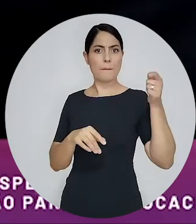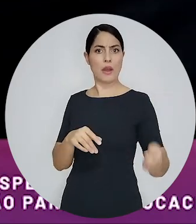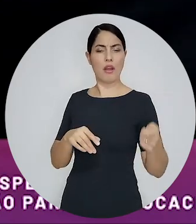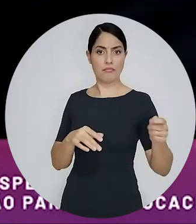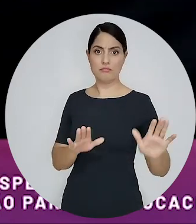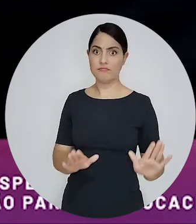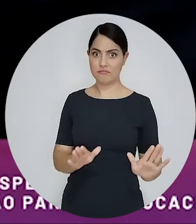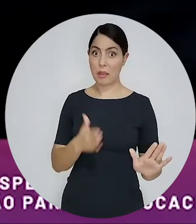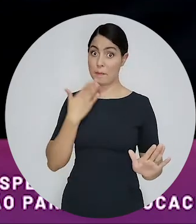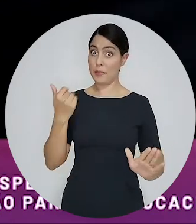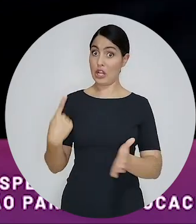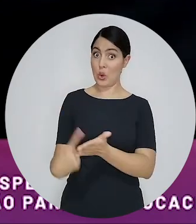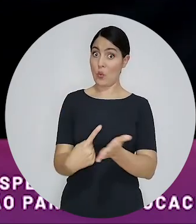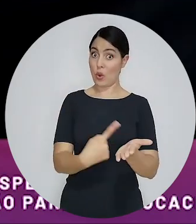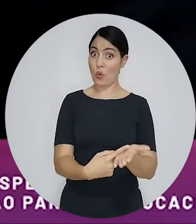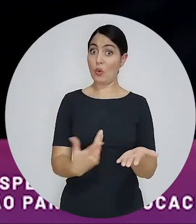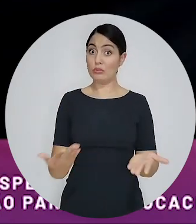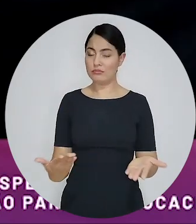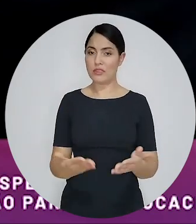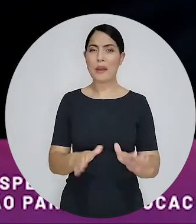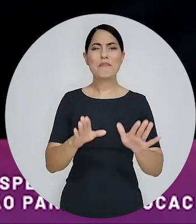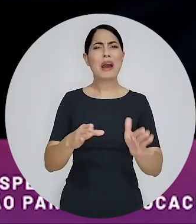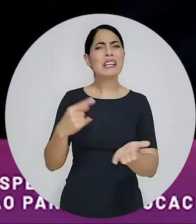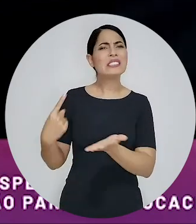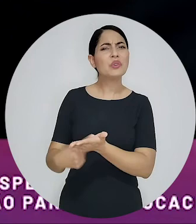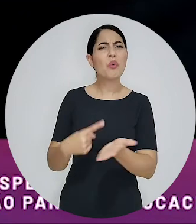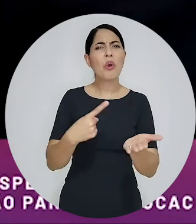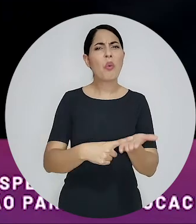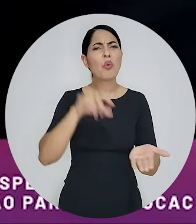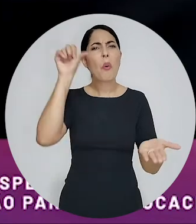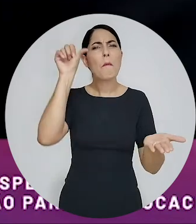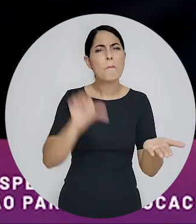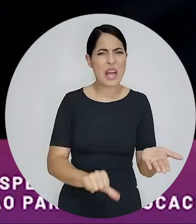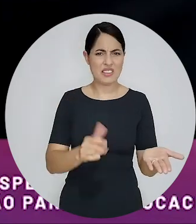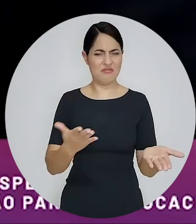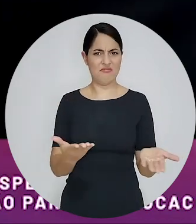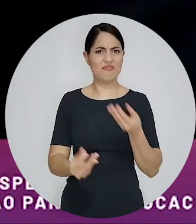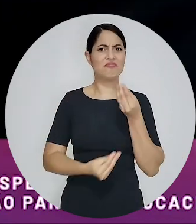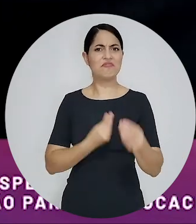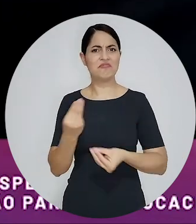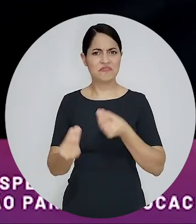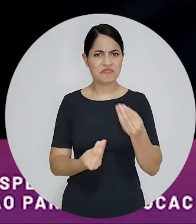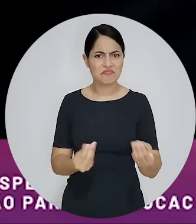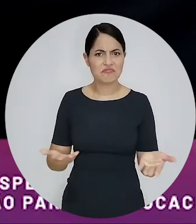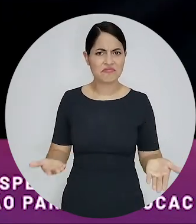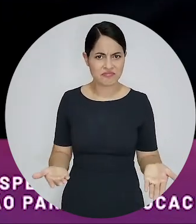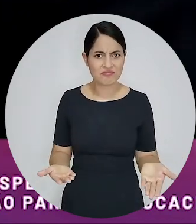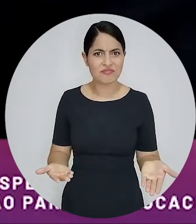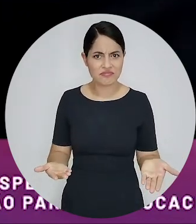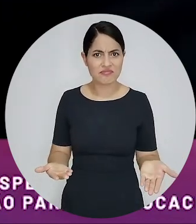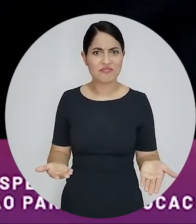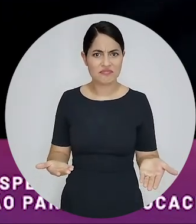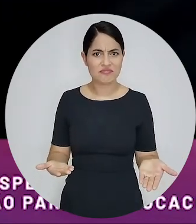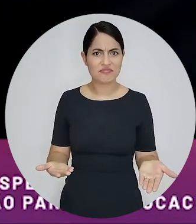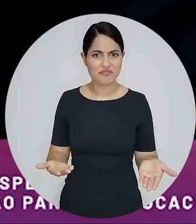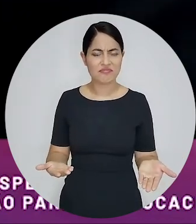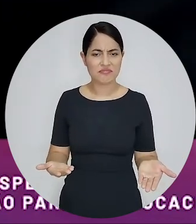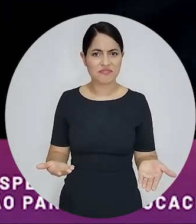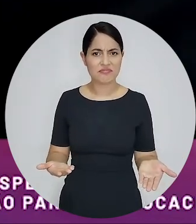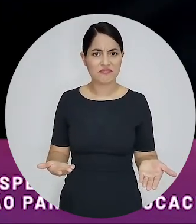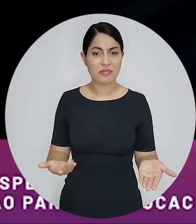mas tudo bem e um acordo péssimo ele vale